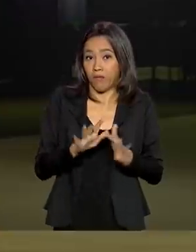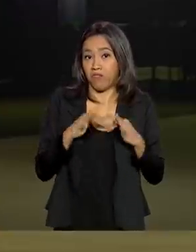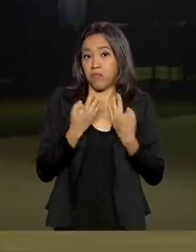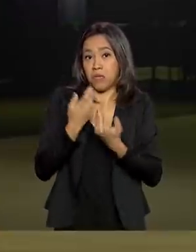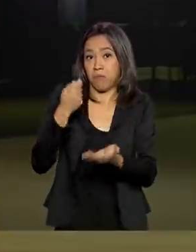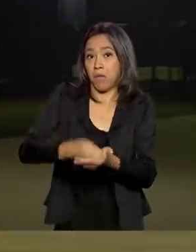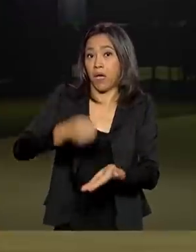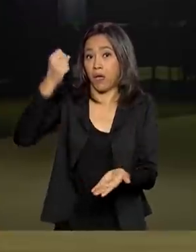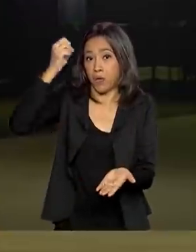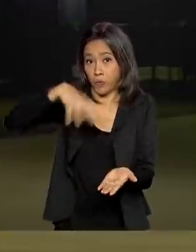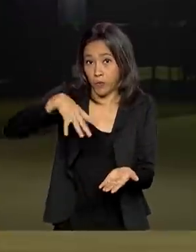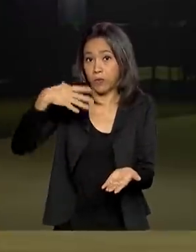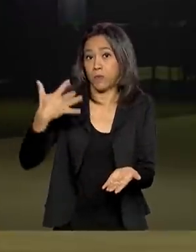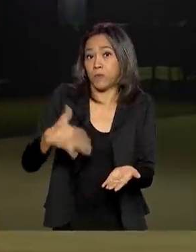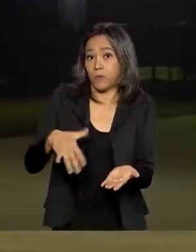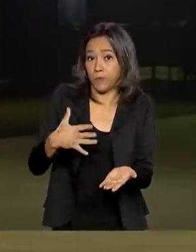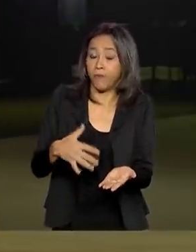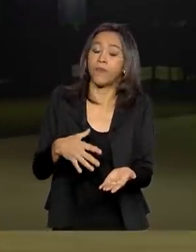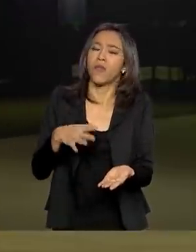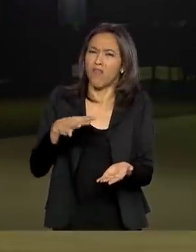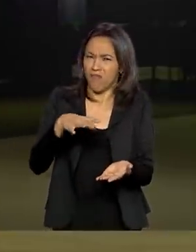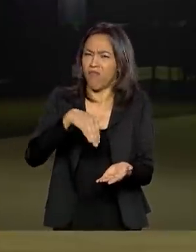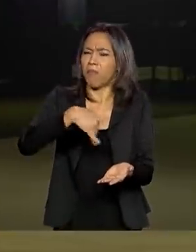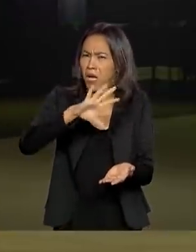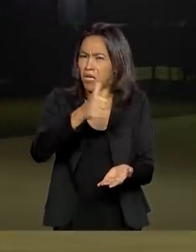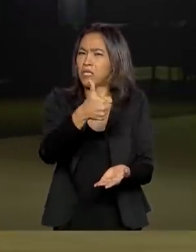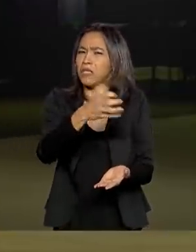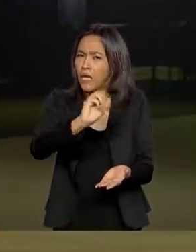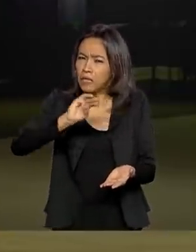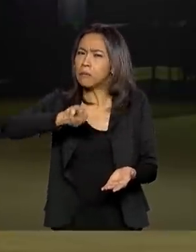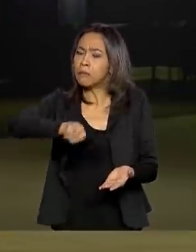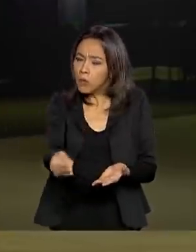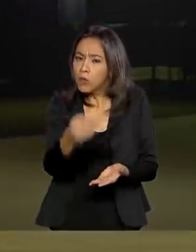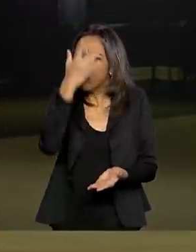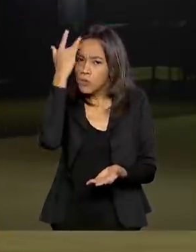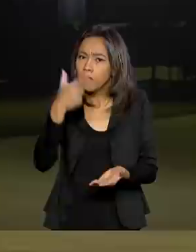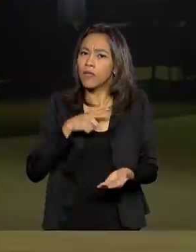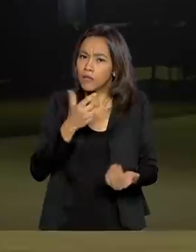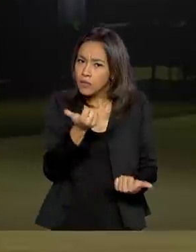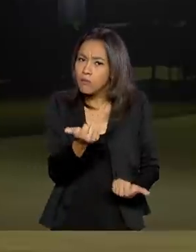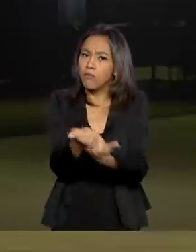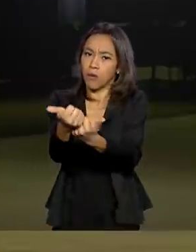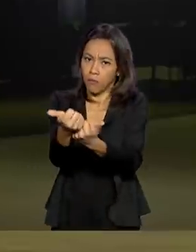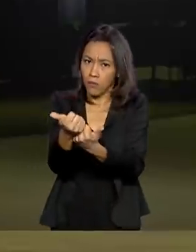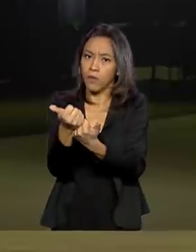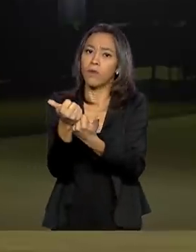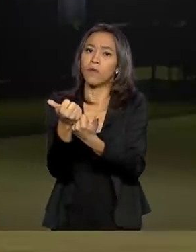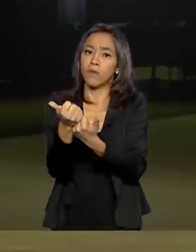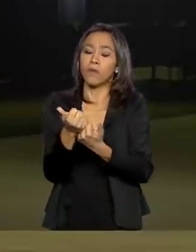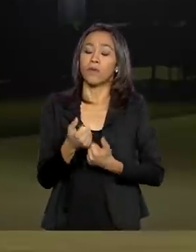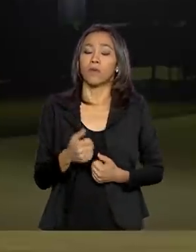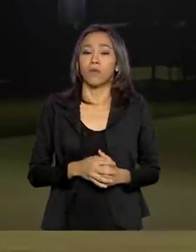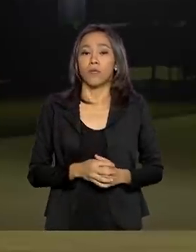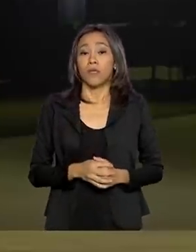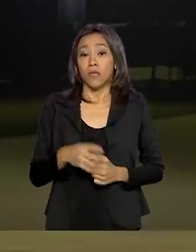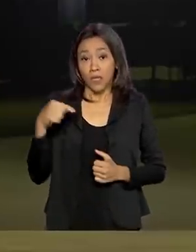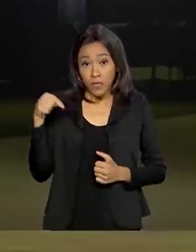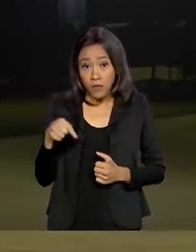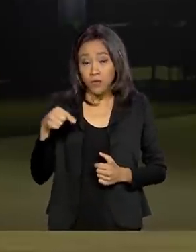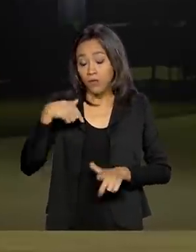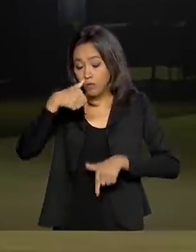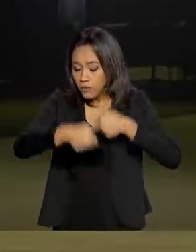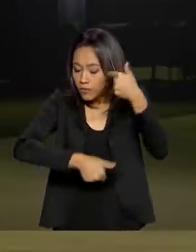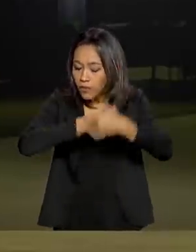importante, vai atingir aí mais de 10 milhões de pessoas, né. E isso foi um trabalho